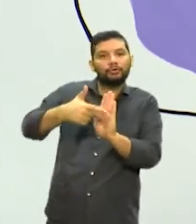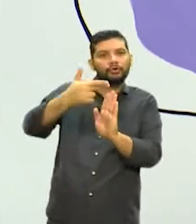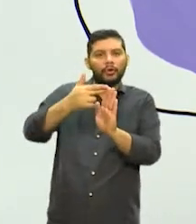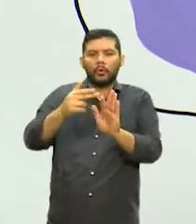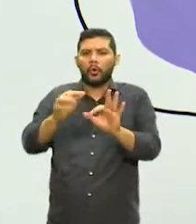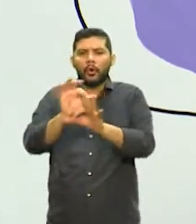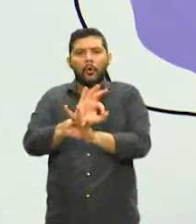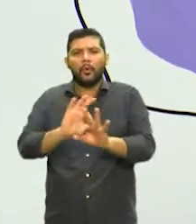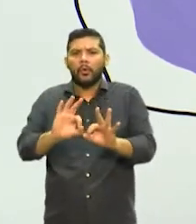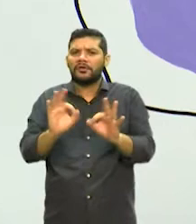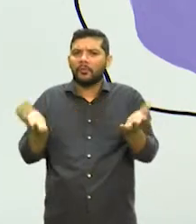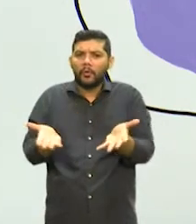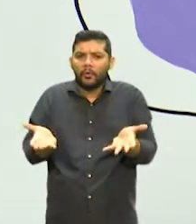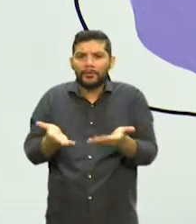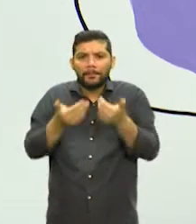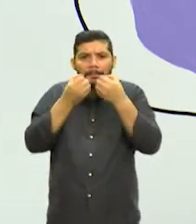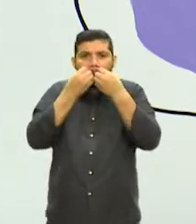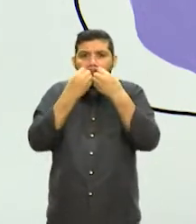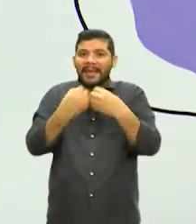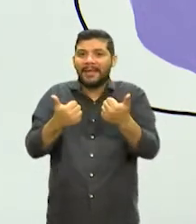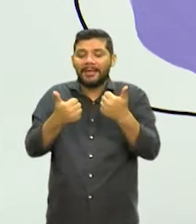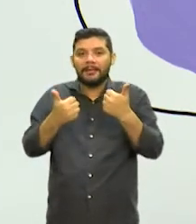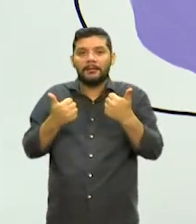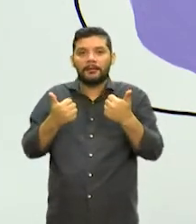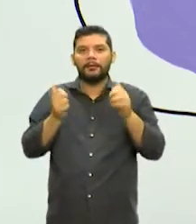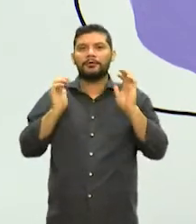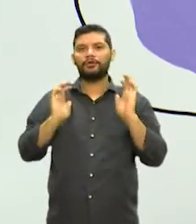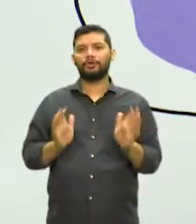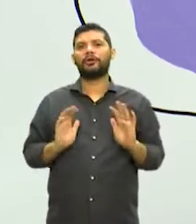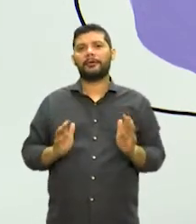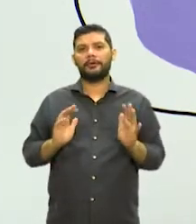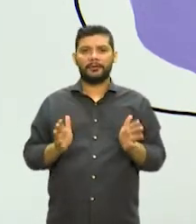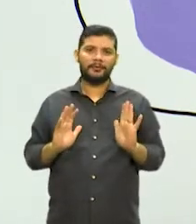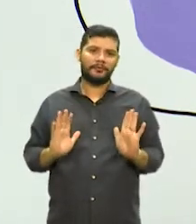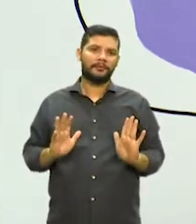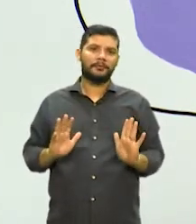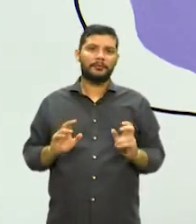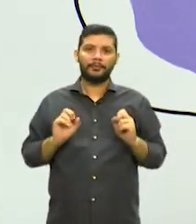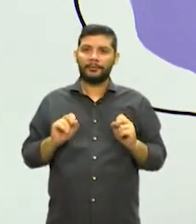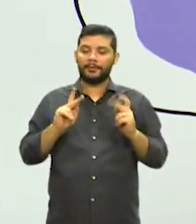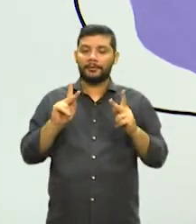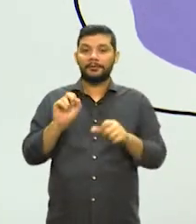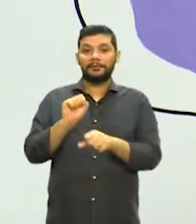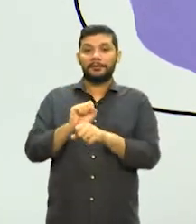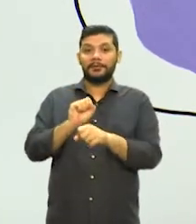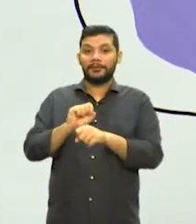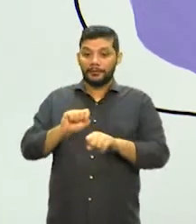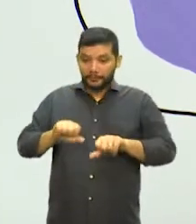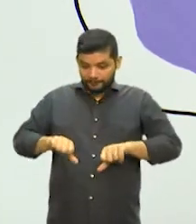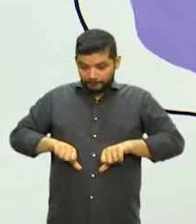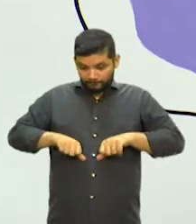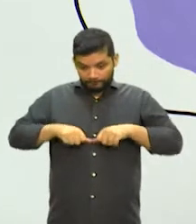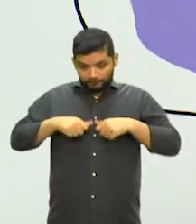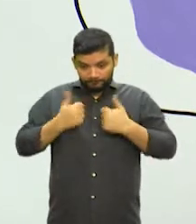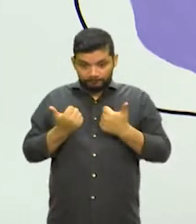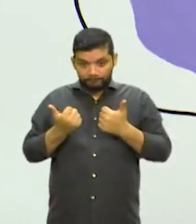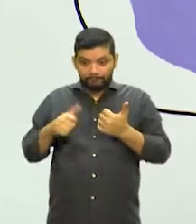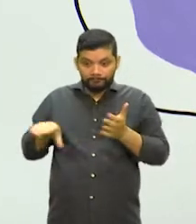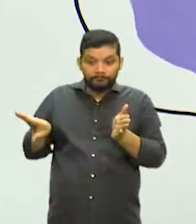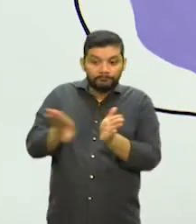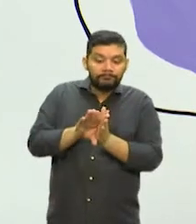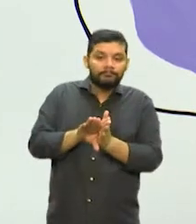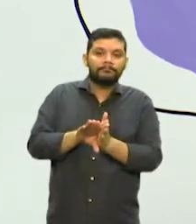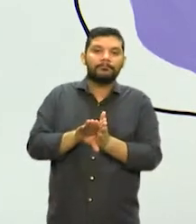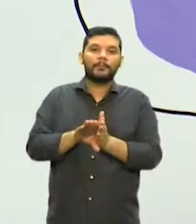bem, né? Só em ela ter feito a cirurgia, já ter passado por tudo isso. Hoje eu estou esperando só a recuperação dela, para ver